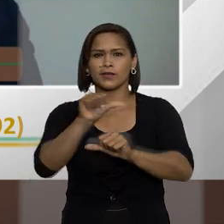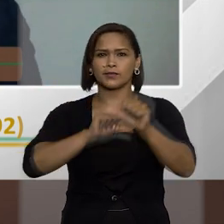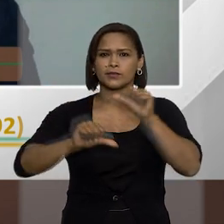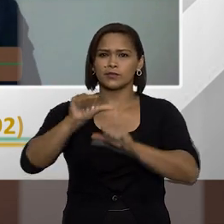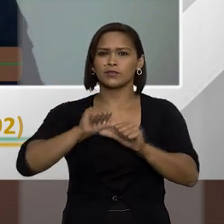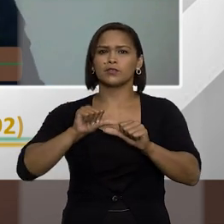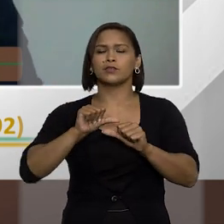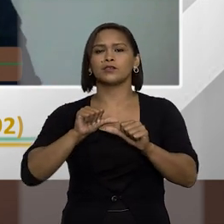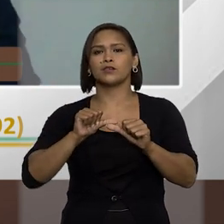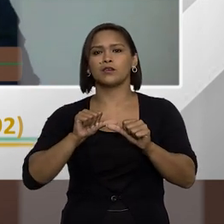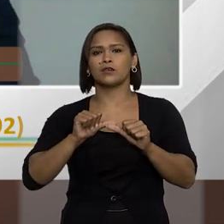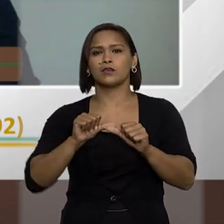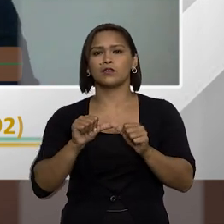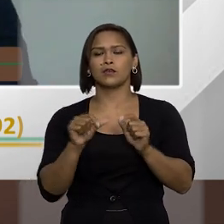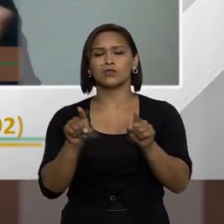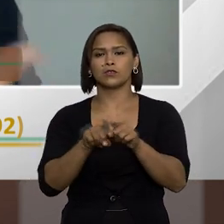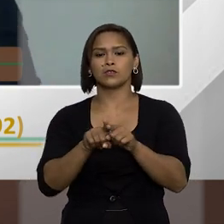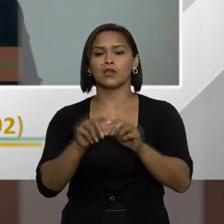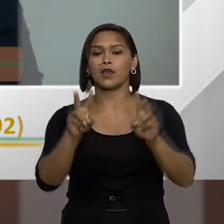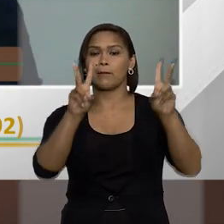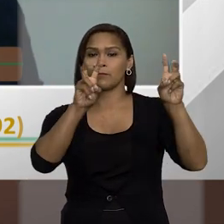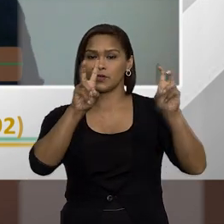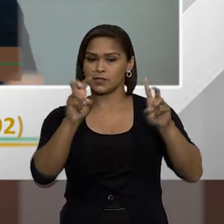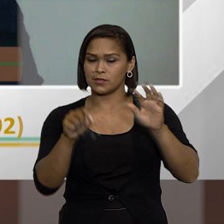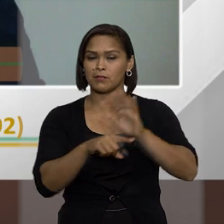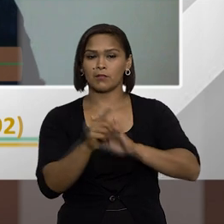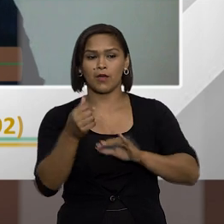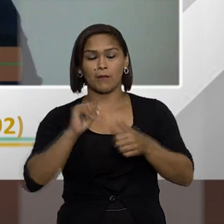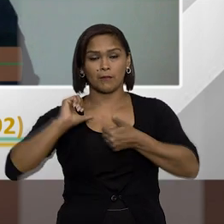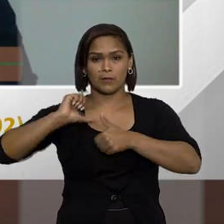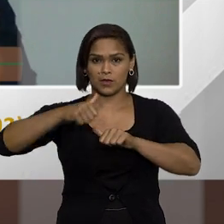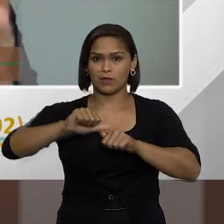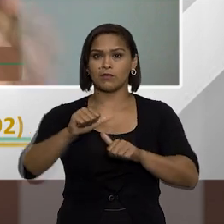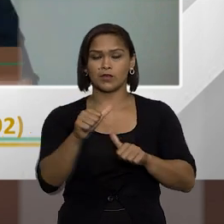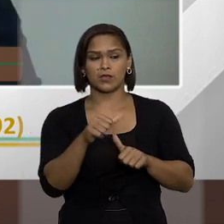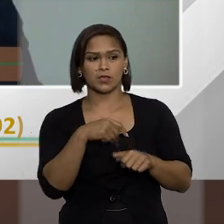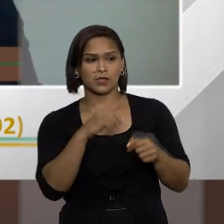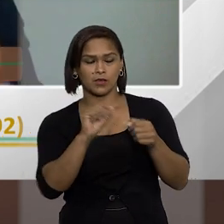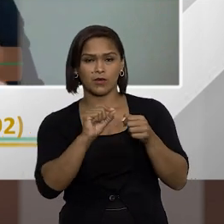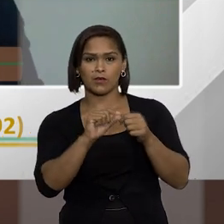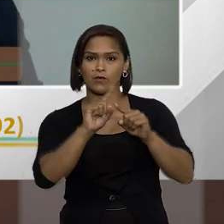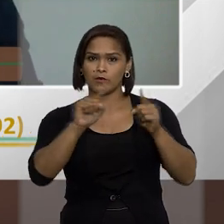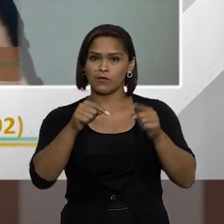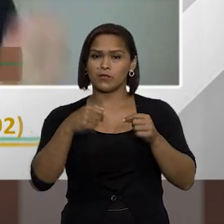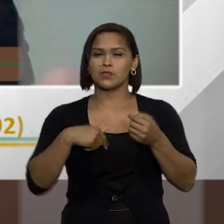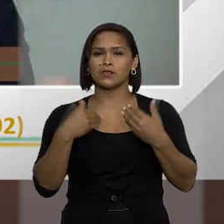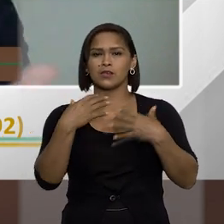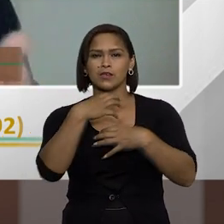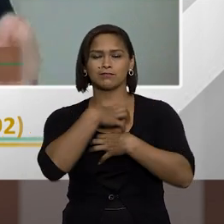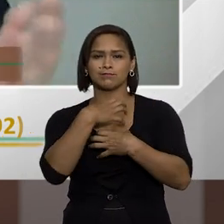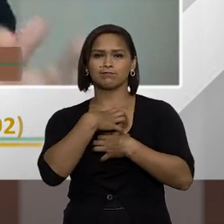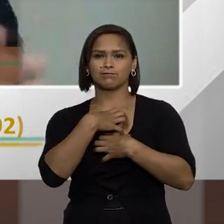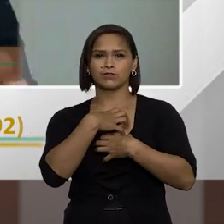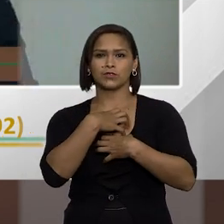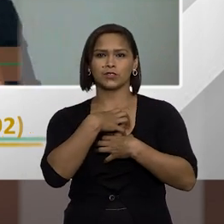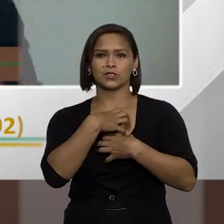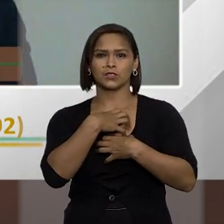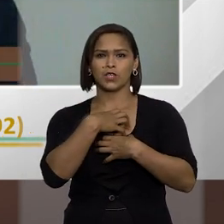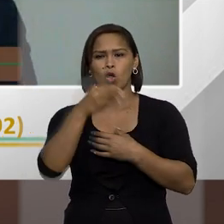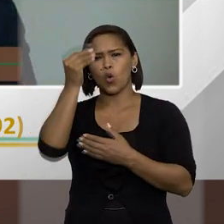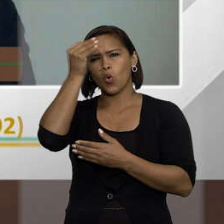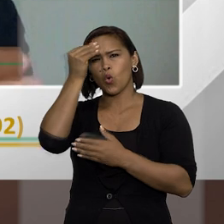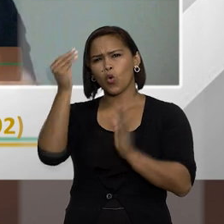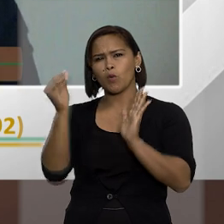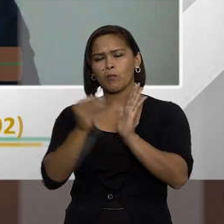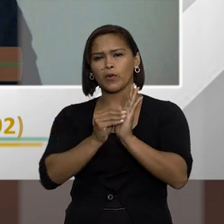alterações, né, essa principal, na minha avaliação, é a cessação da modalidade